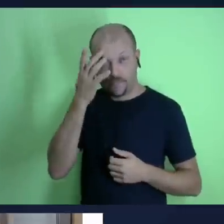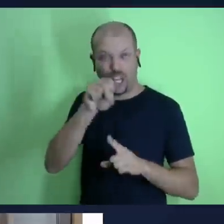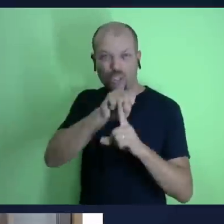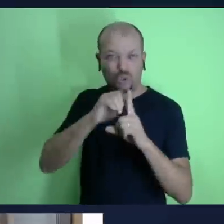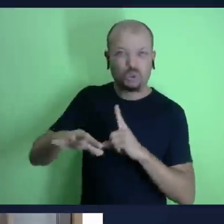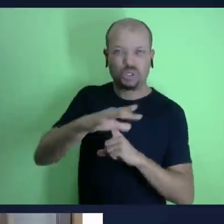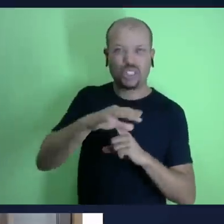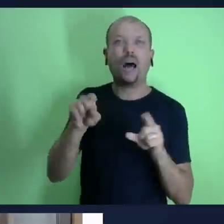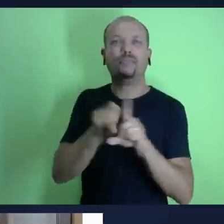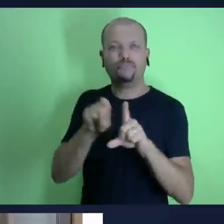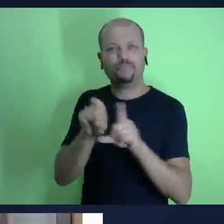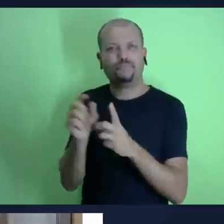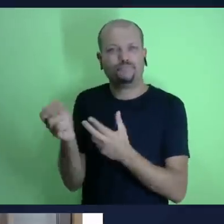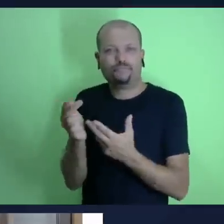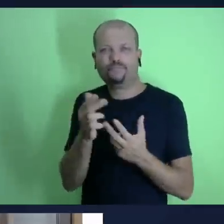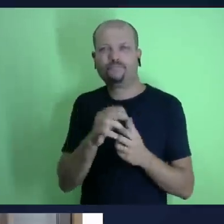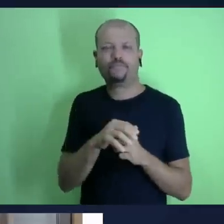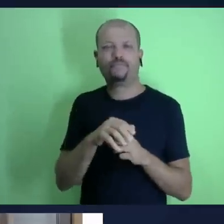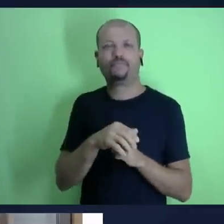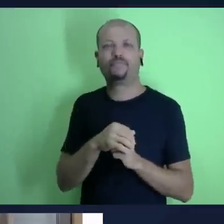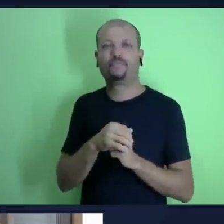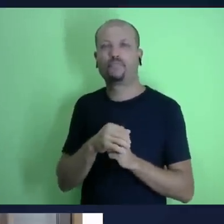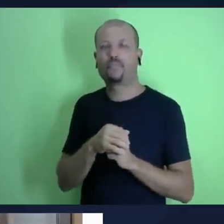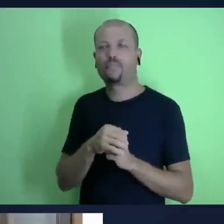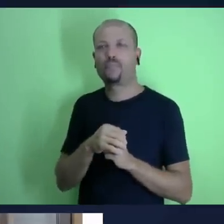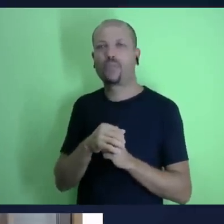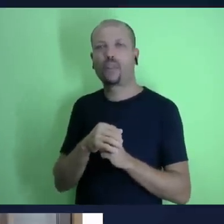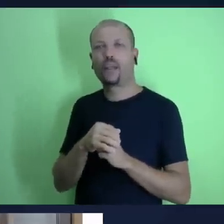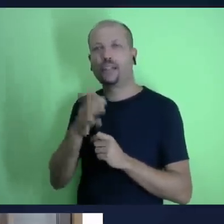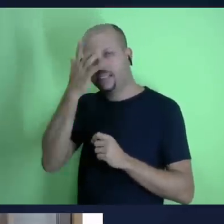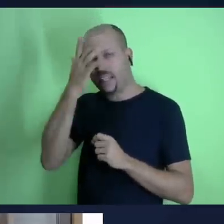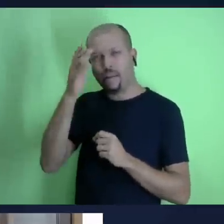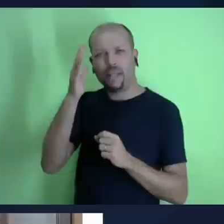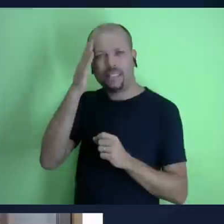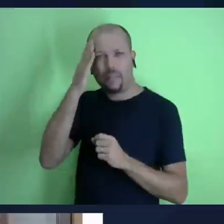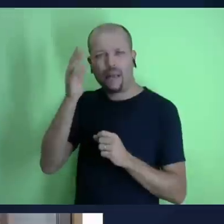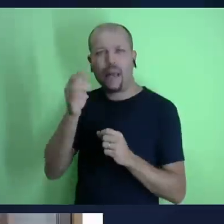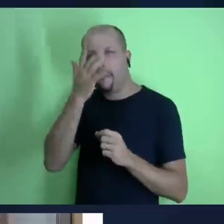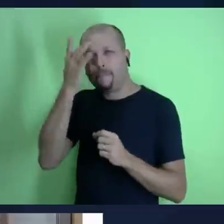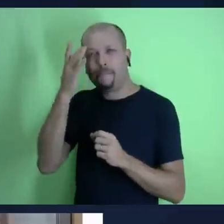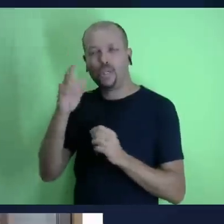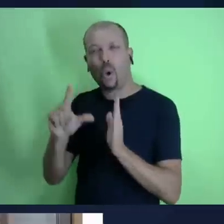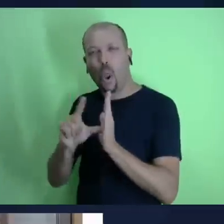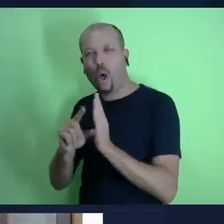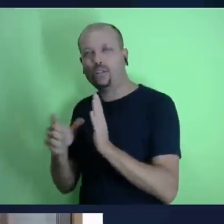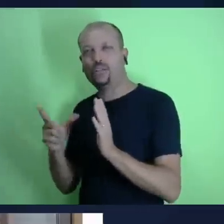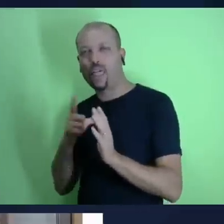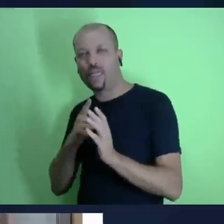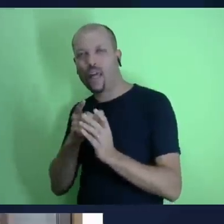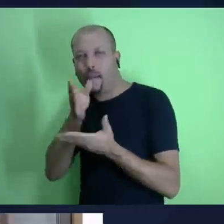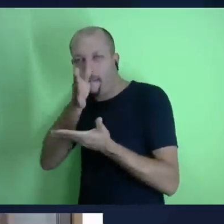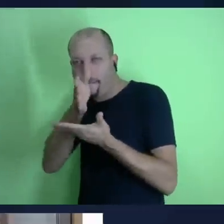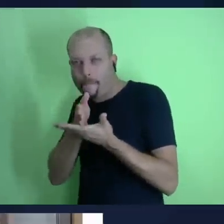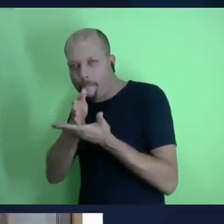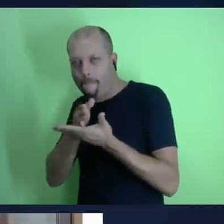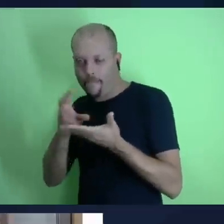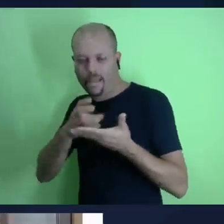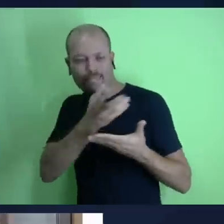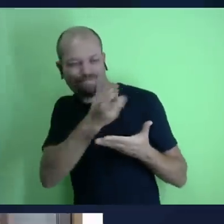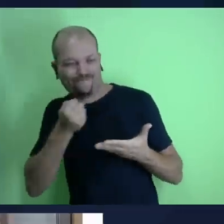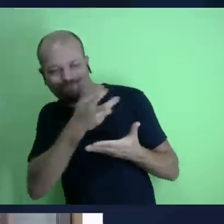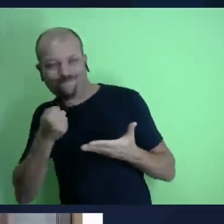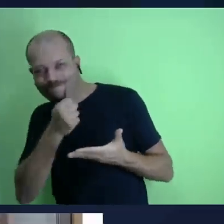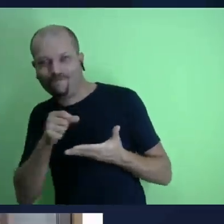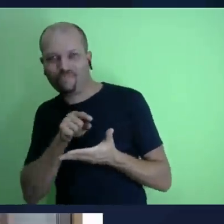incondicionalmente sem pedir ou implorar ou forçar alguma coisa em troca ele